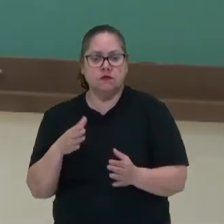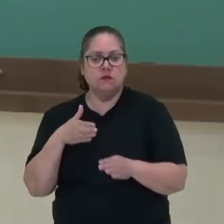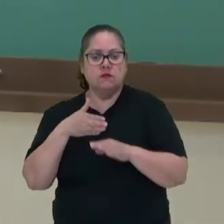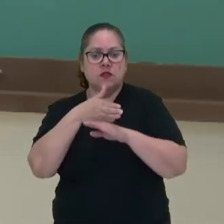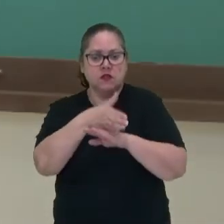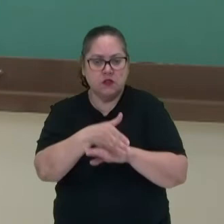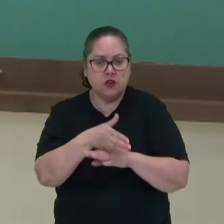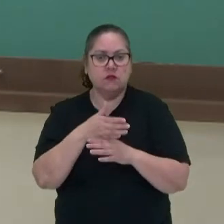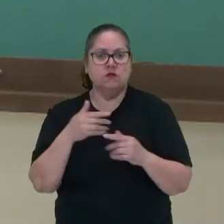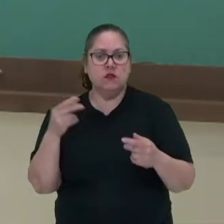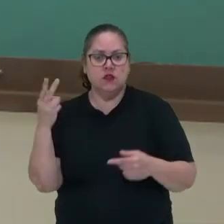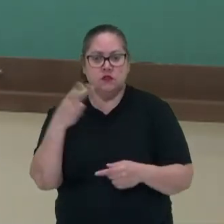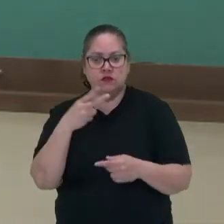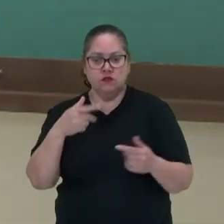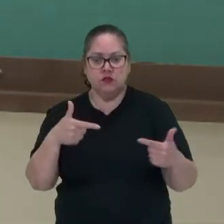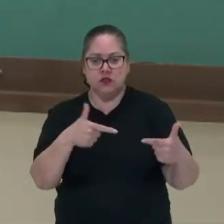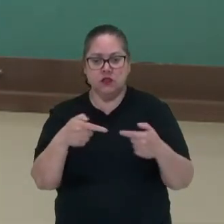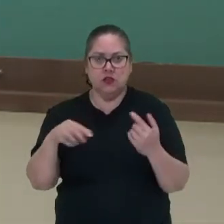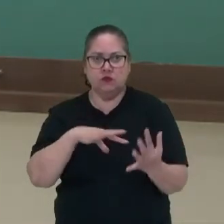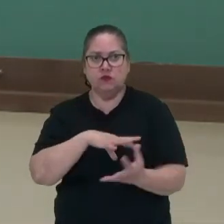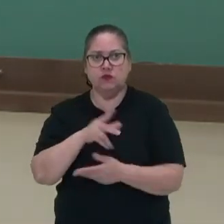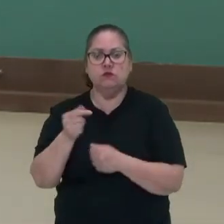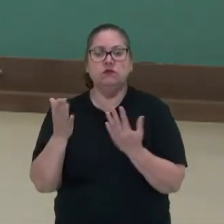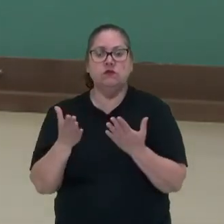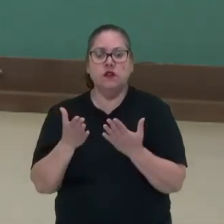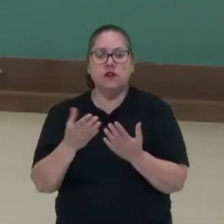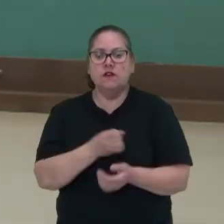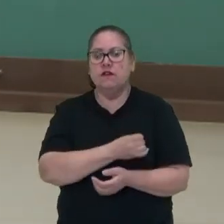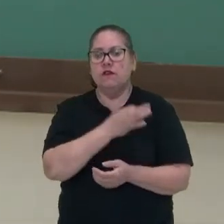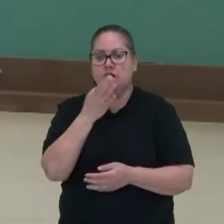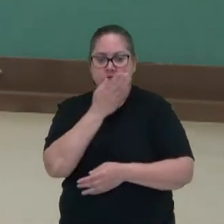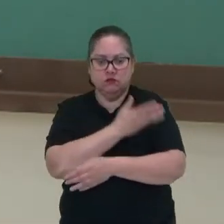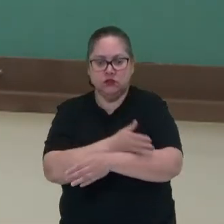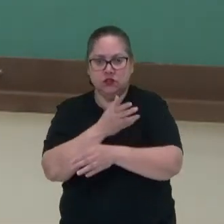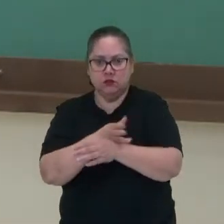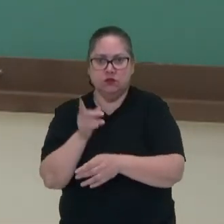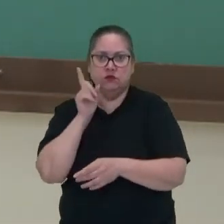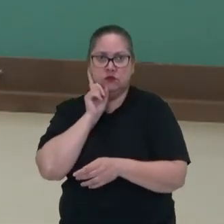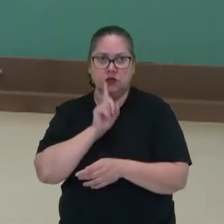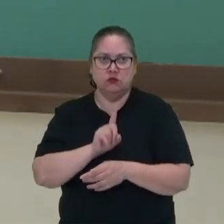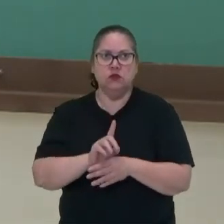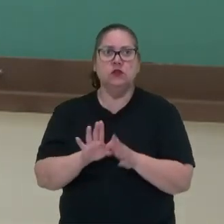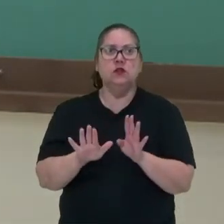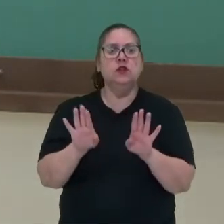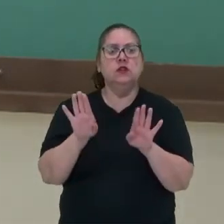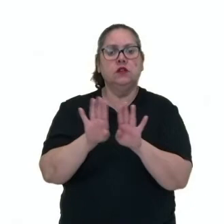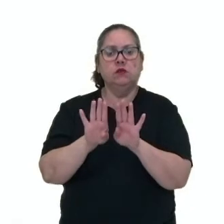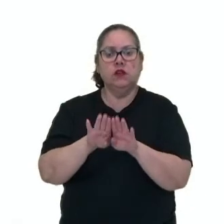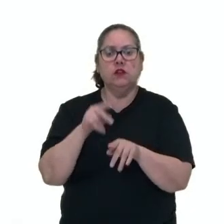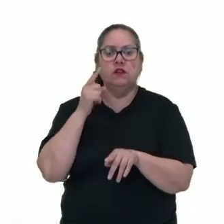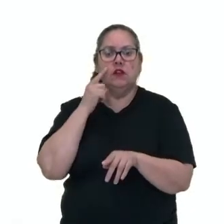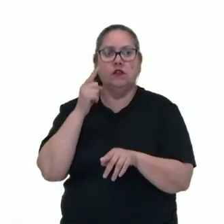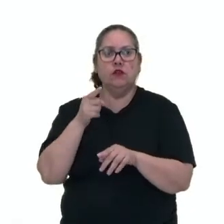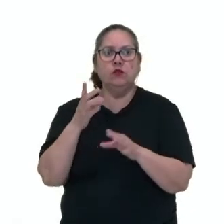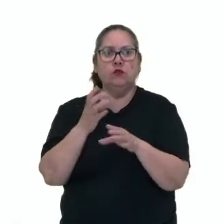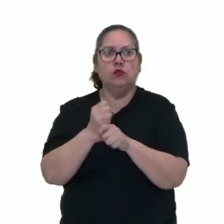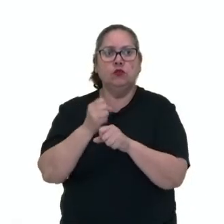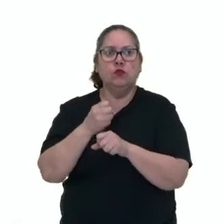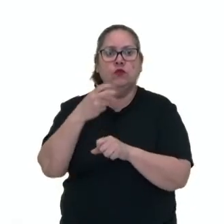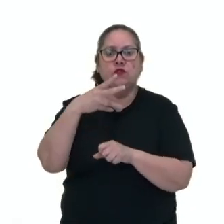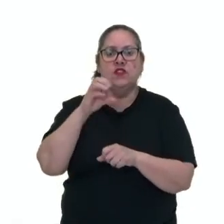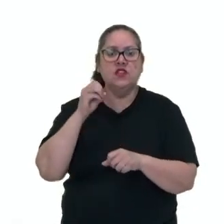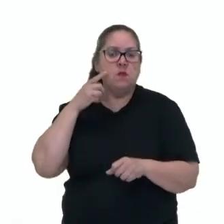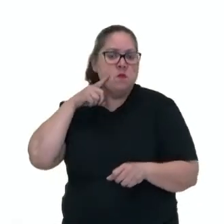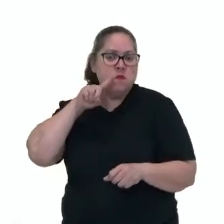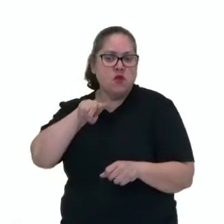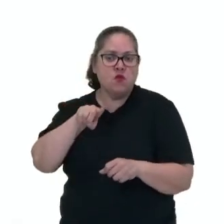entrar e participar da Segunda Guerra Mundial. Participaram de vários treinamentos com os Estados Unidos e a gente vai ver que, total, 20 mil